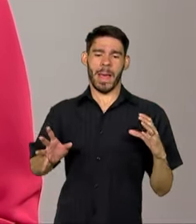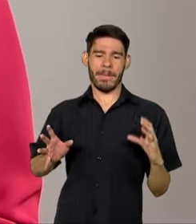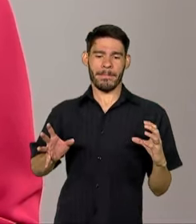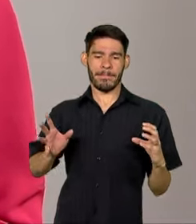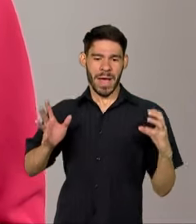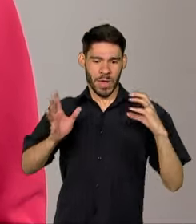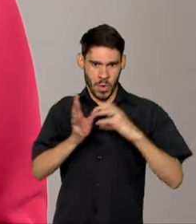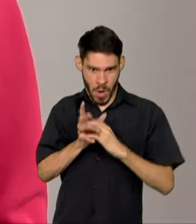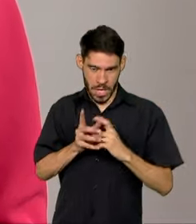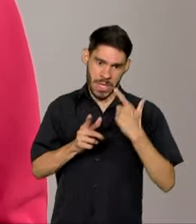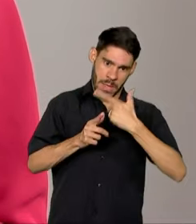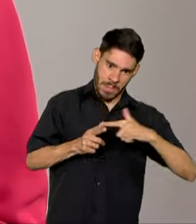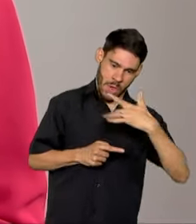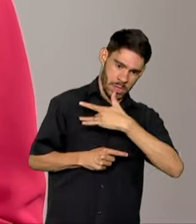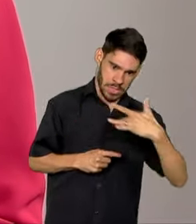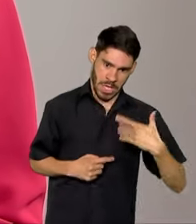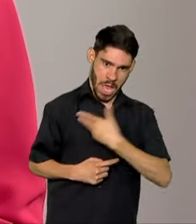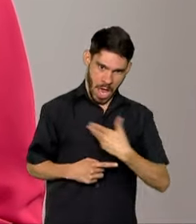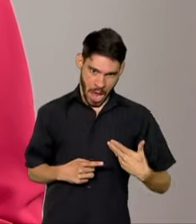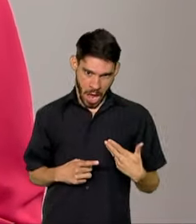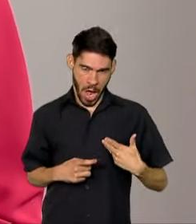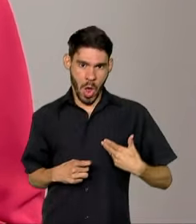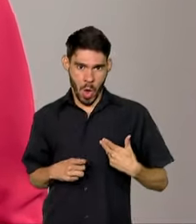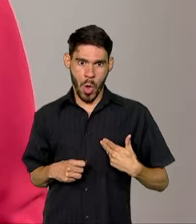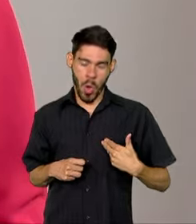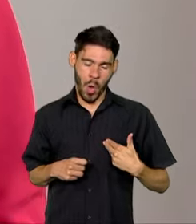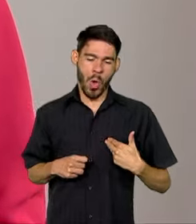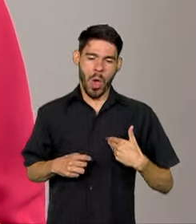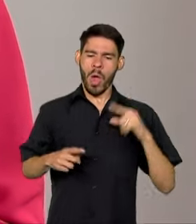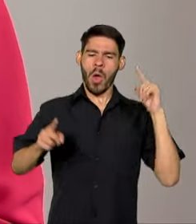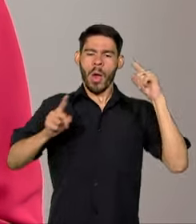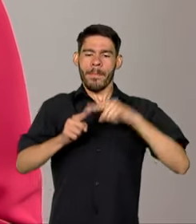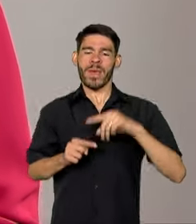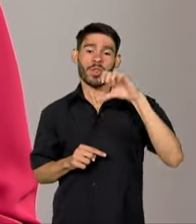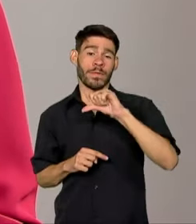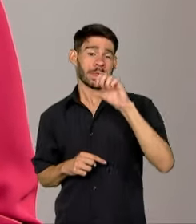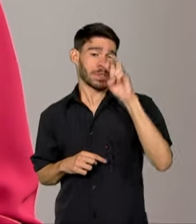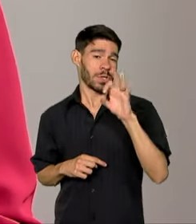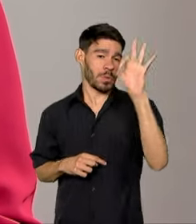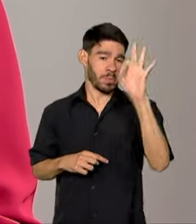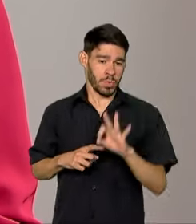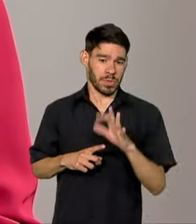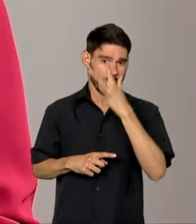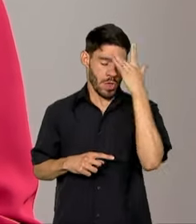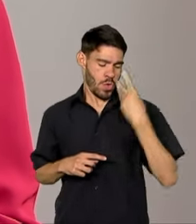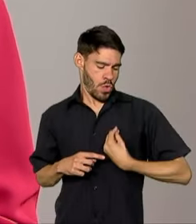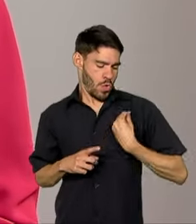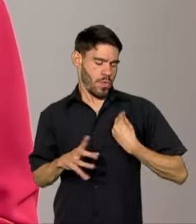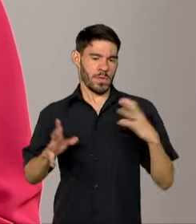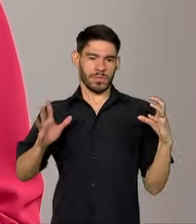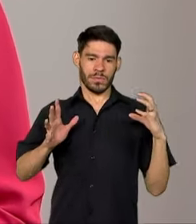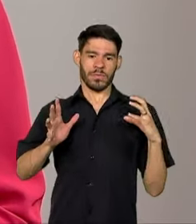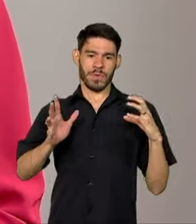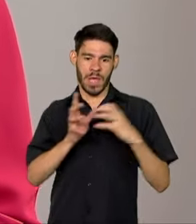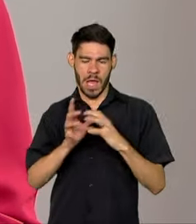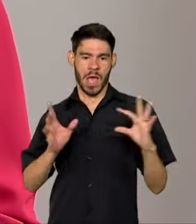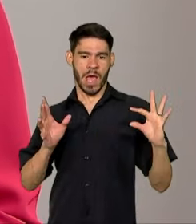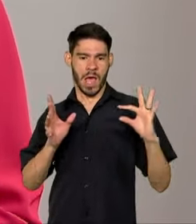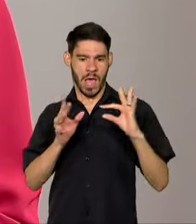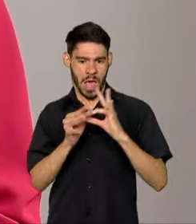de saúde pública, a ONU definiu metas globais. 95% das pessoas que vivem com HIV AIDS